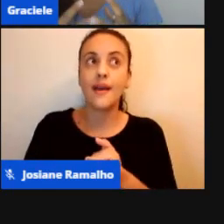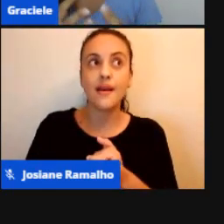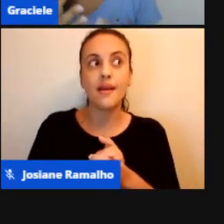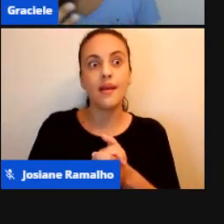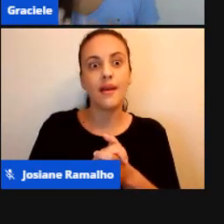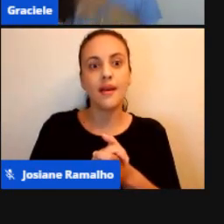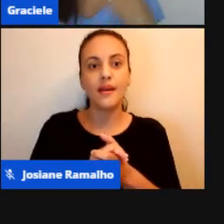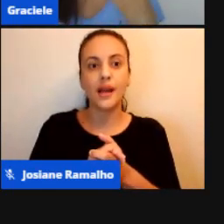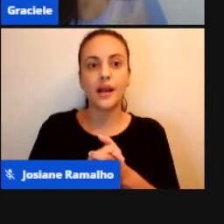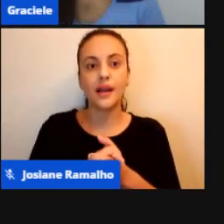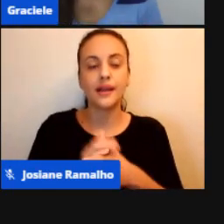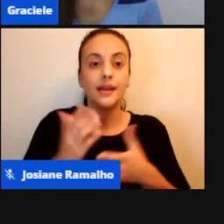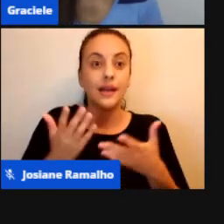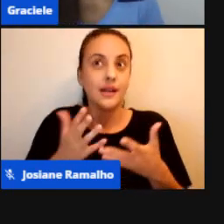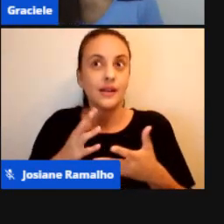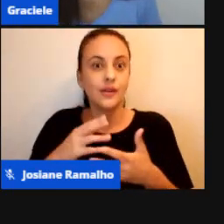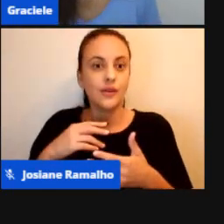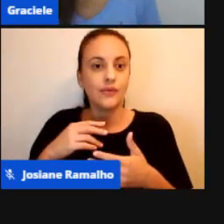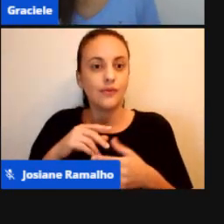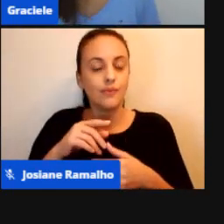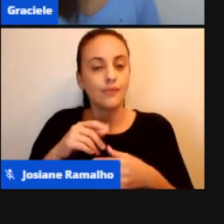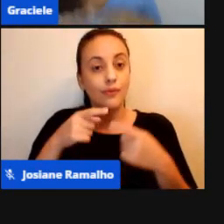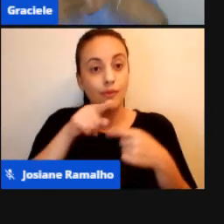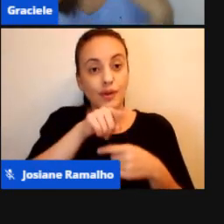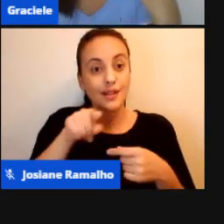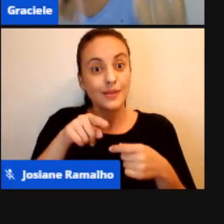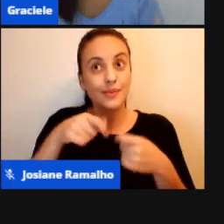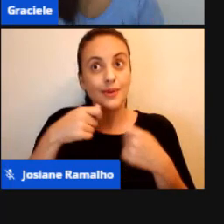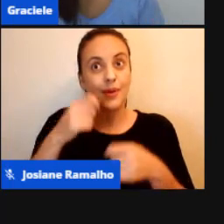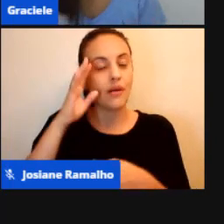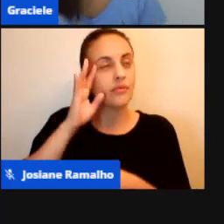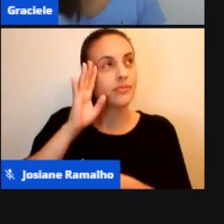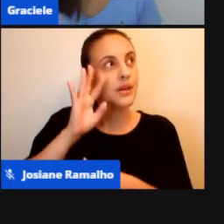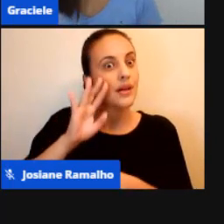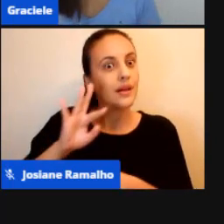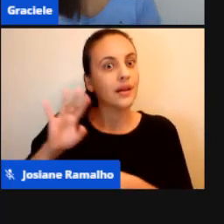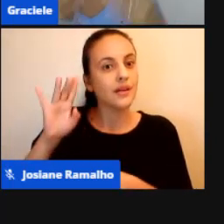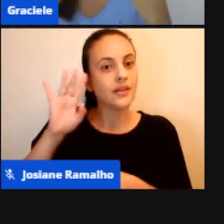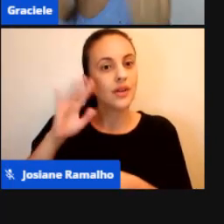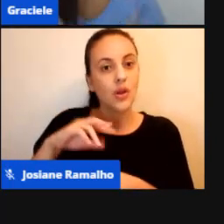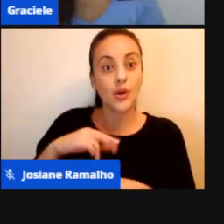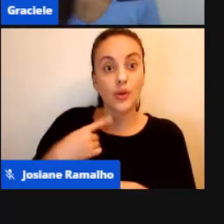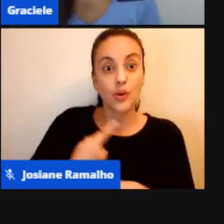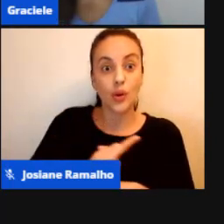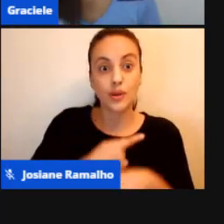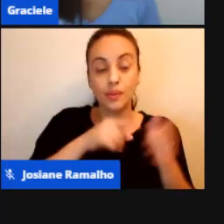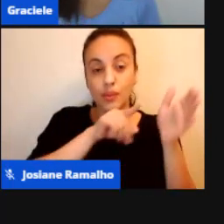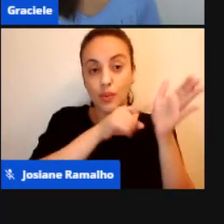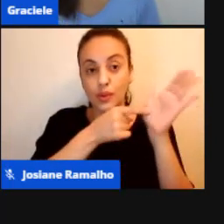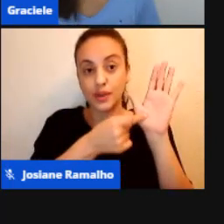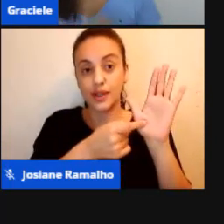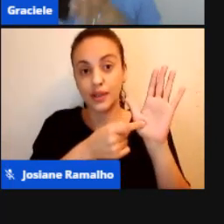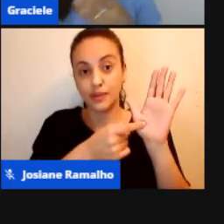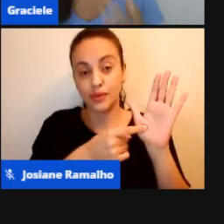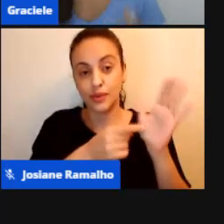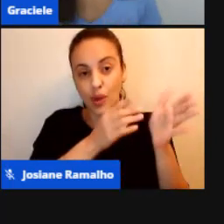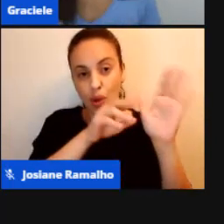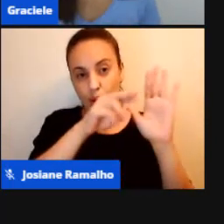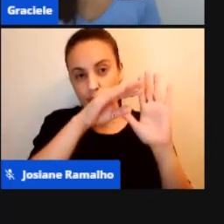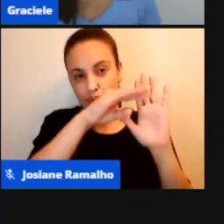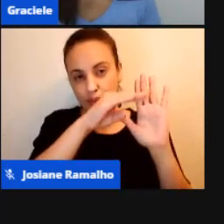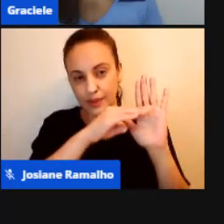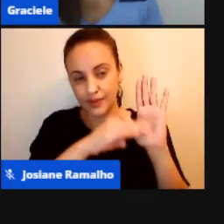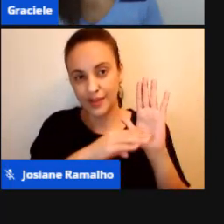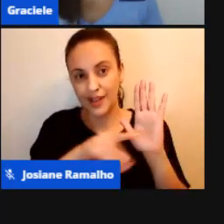A refletir Nós jogamos Algumas questões Para reflexão E não temos